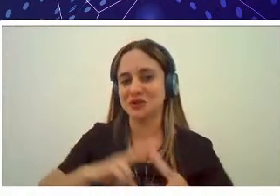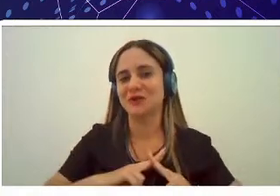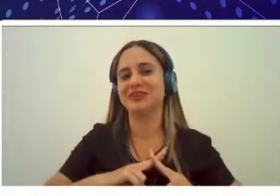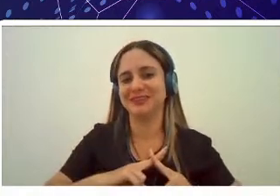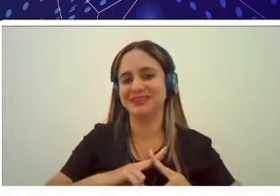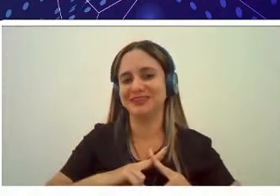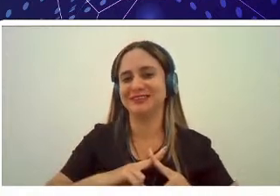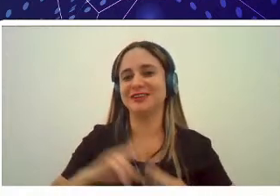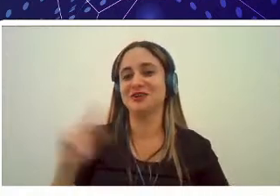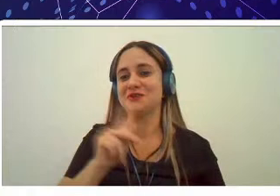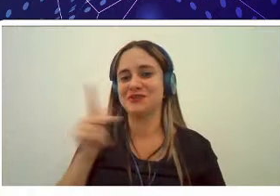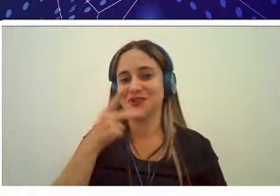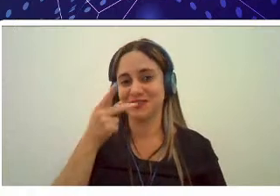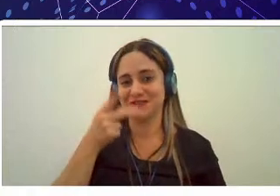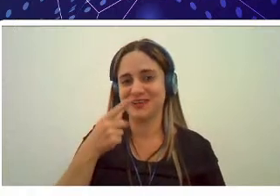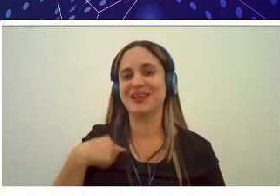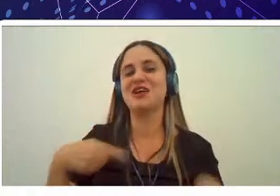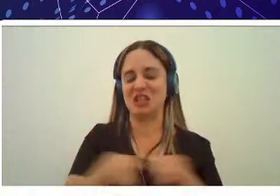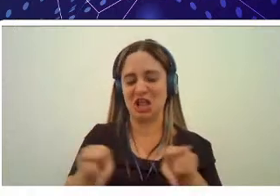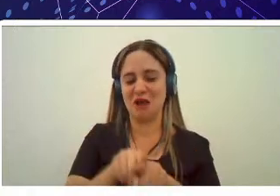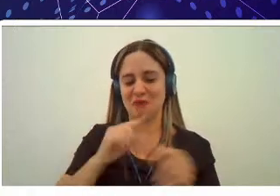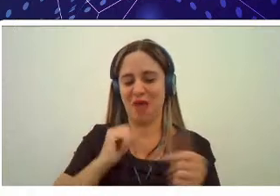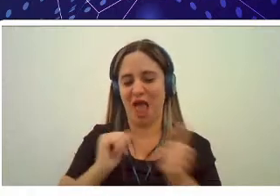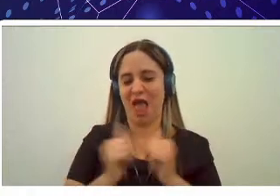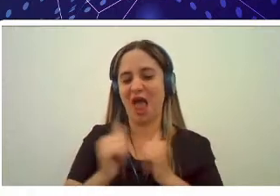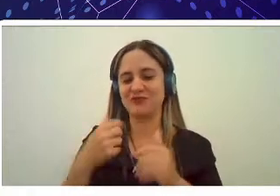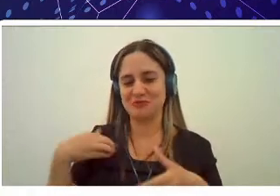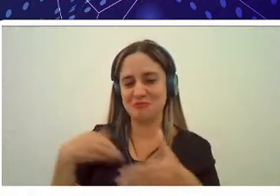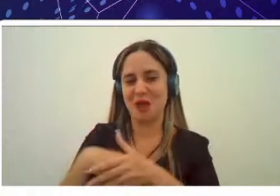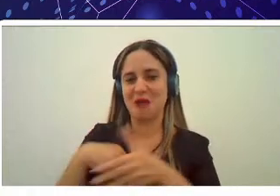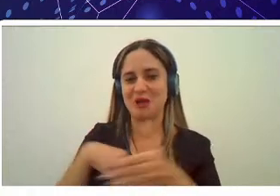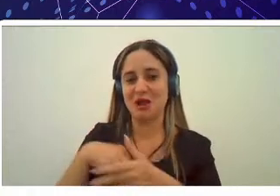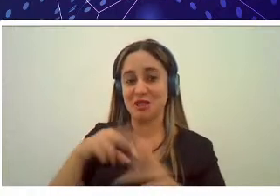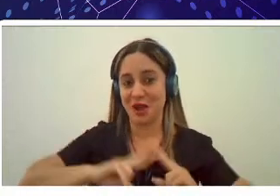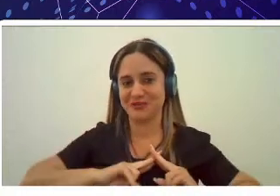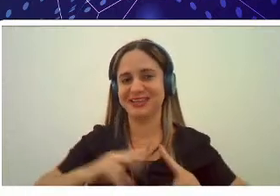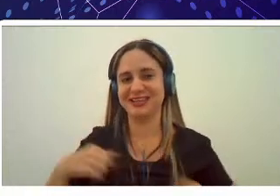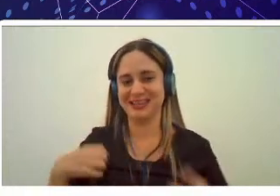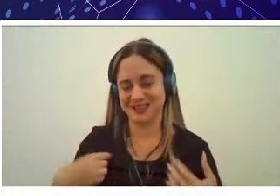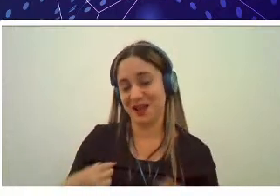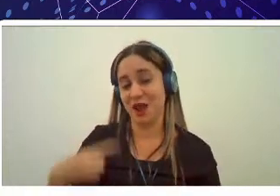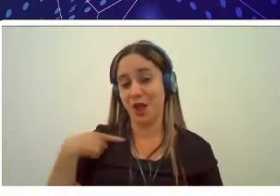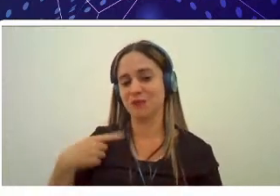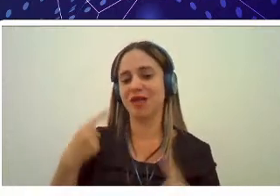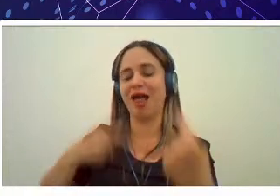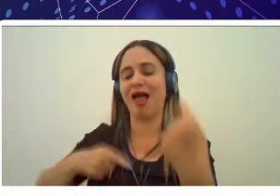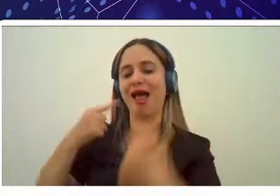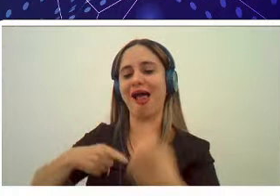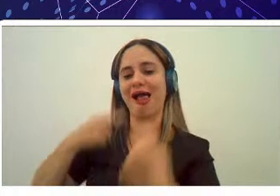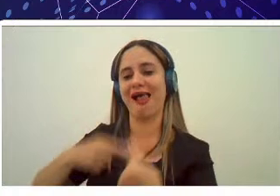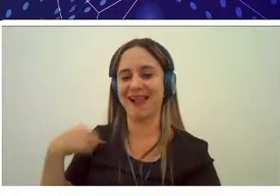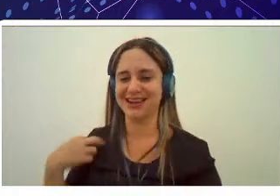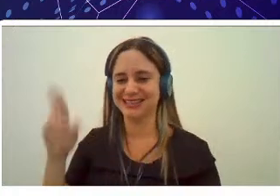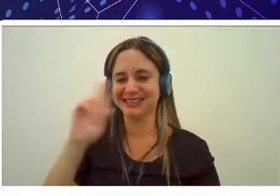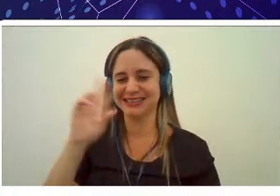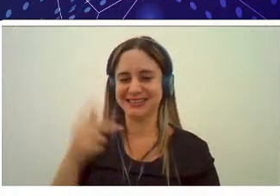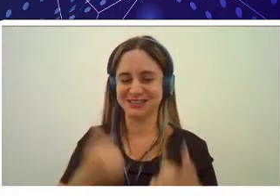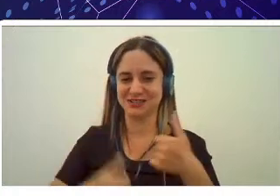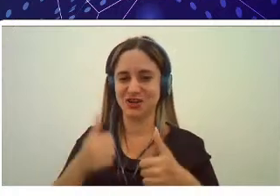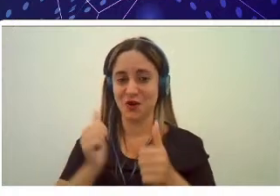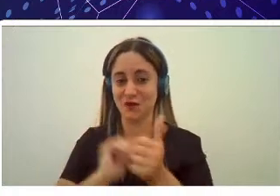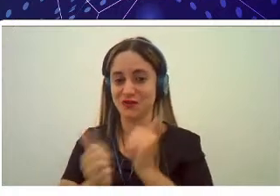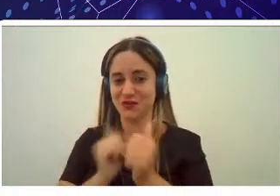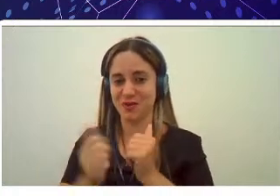o professor que vos fala aqui também joga no time da Unir então fica o desafio aí para quem quem pensa em jogar futebol aí contra